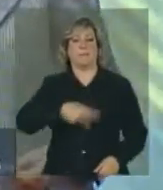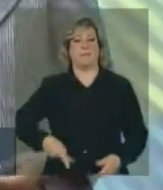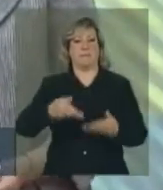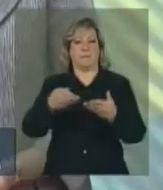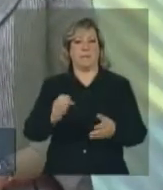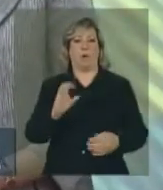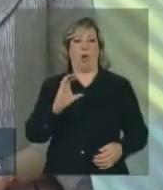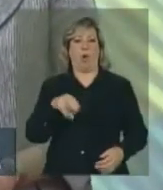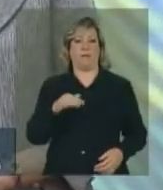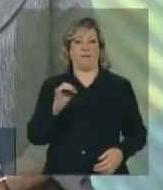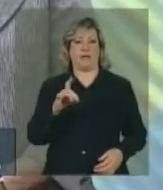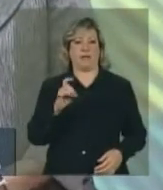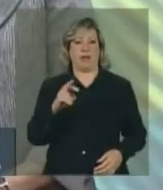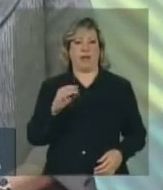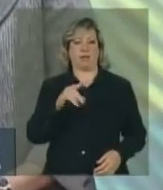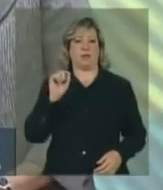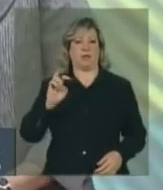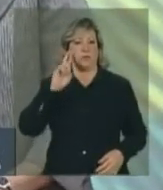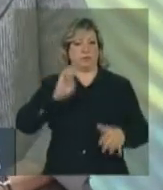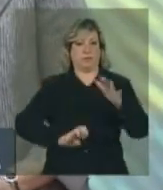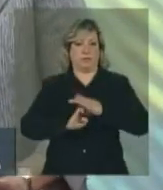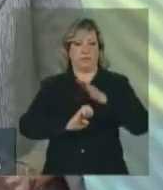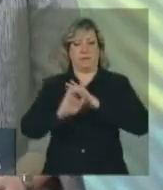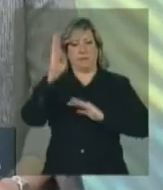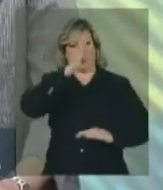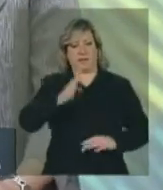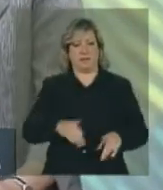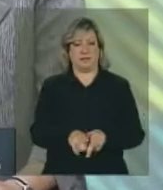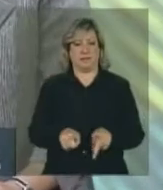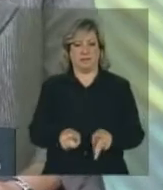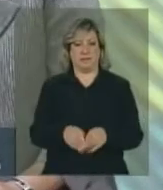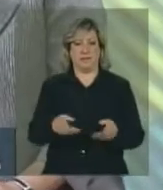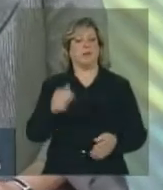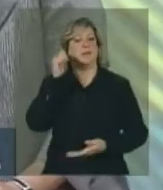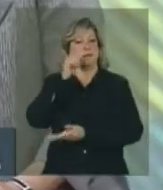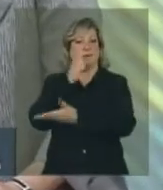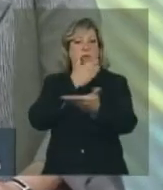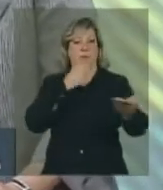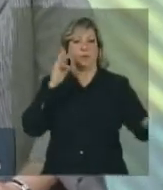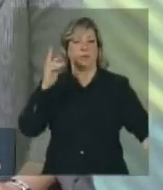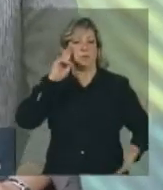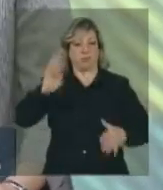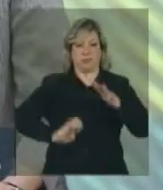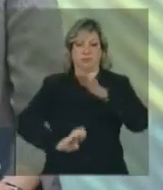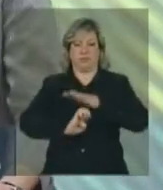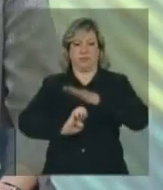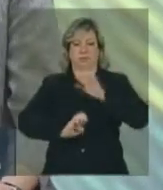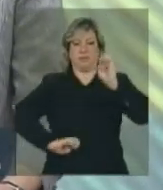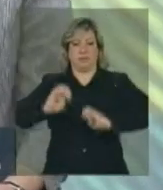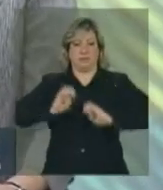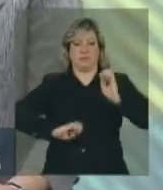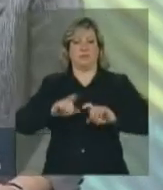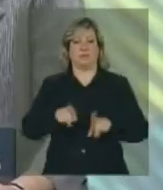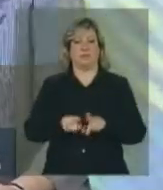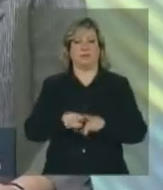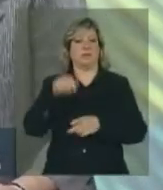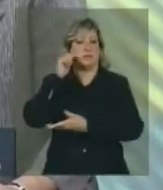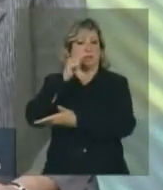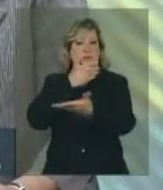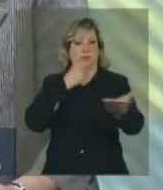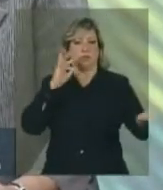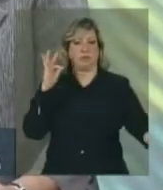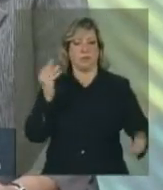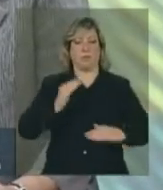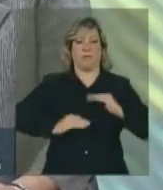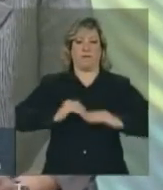da Confederação dos Empresários Brasileiros, senhoras e senhores empresários, senhoras e senhores